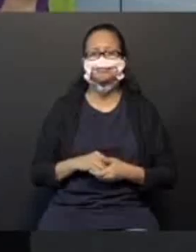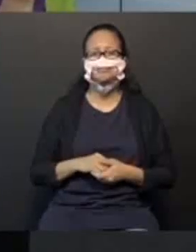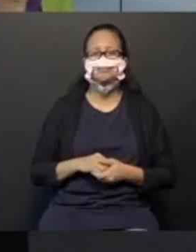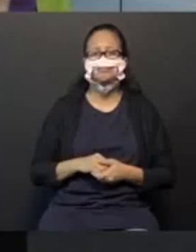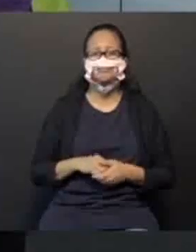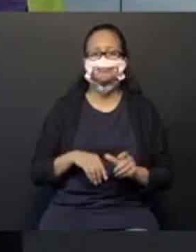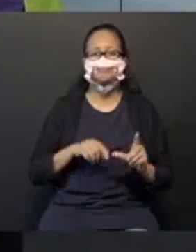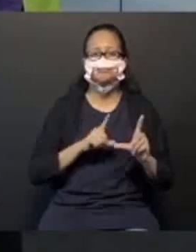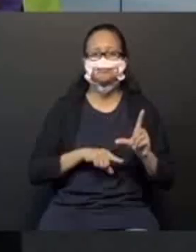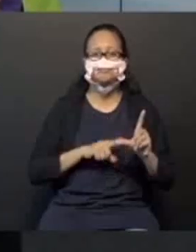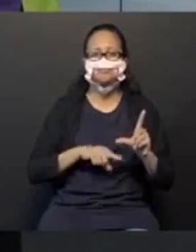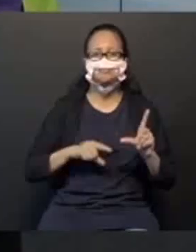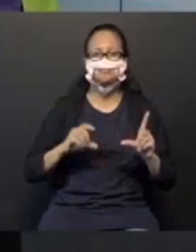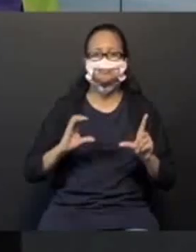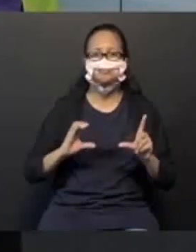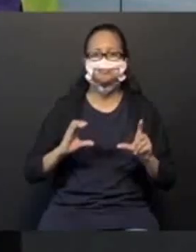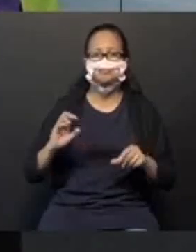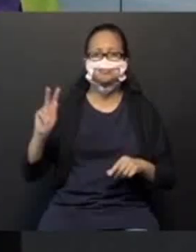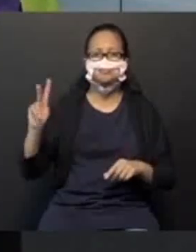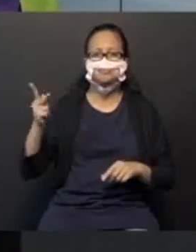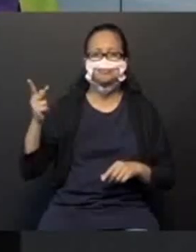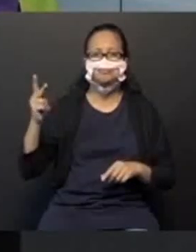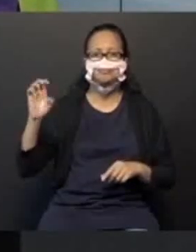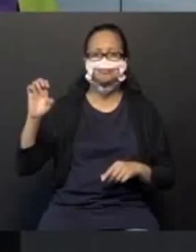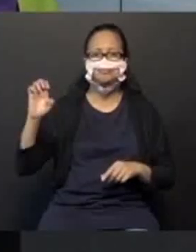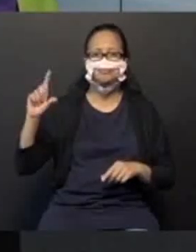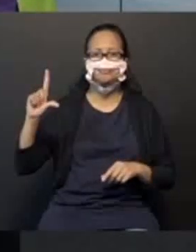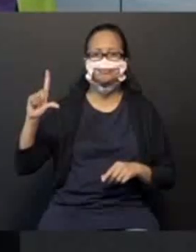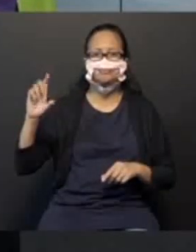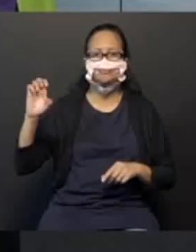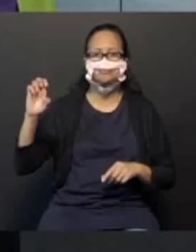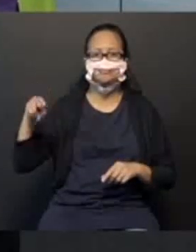Letra C. Helena. Vamos procurar a Helena.